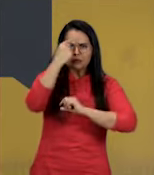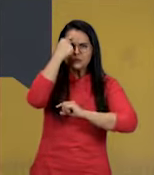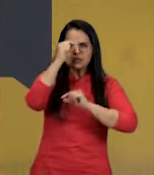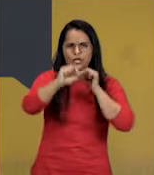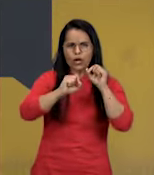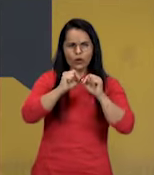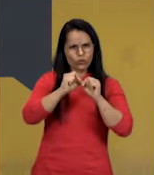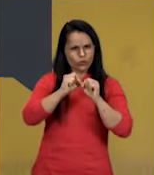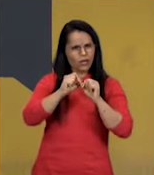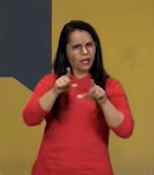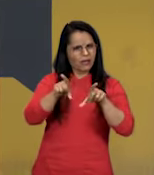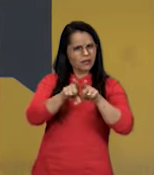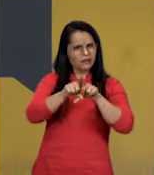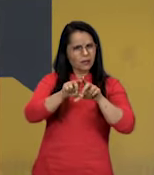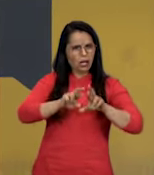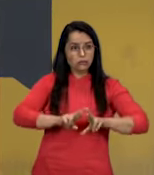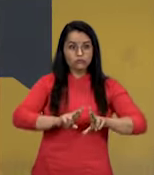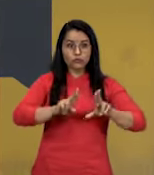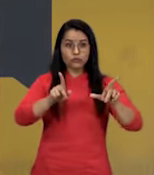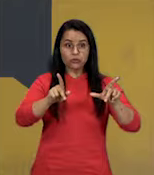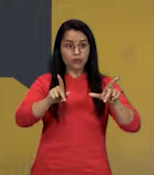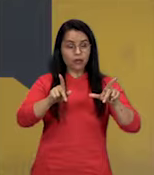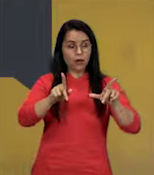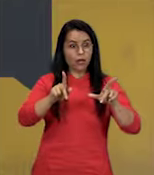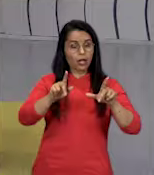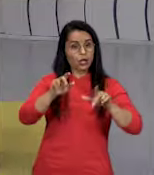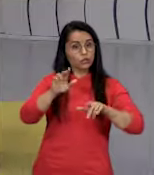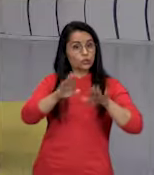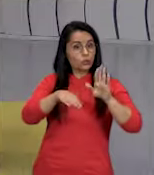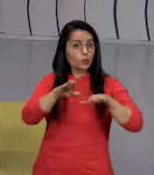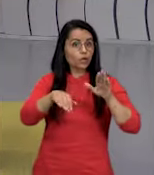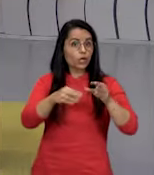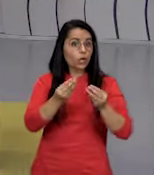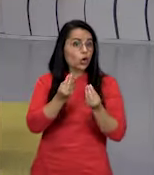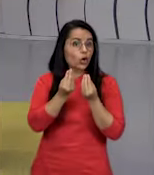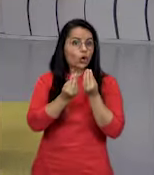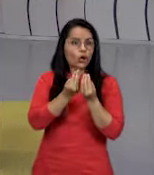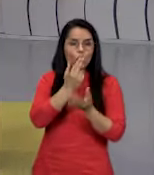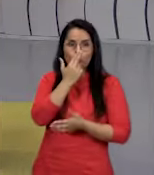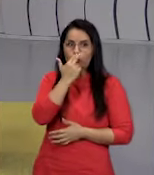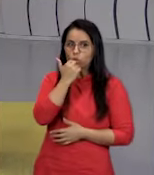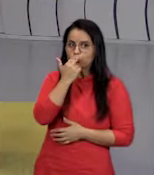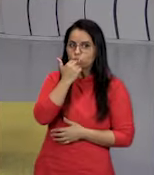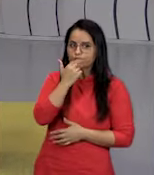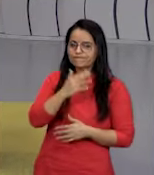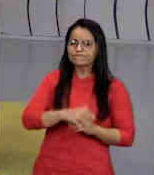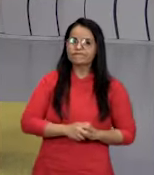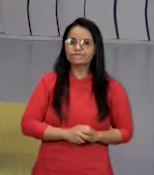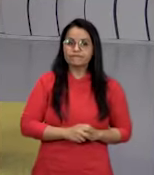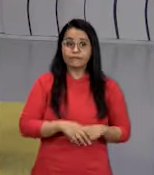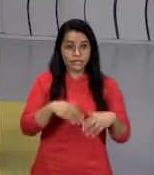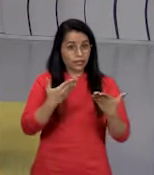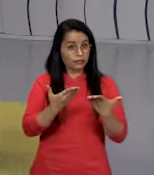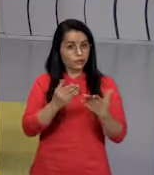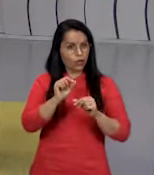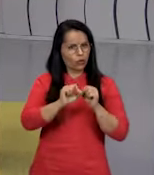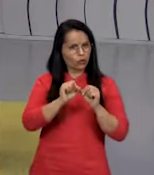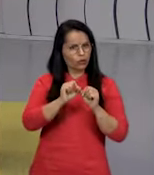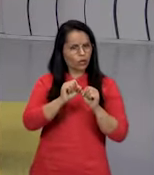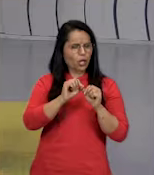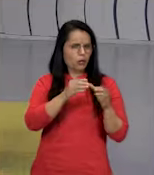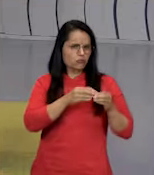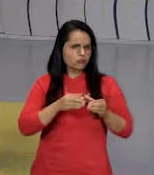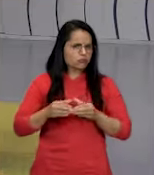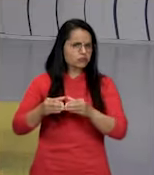diferenciados através da sua nutrição. Sendo assim, os organismos podem